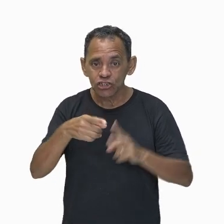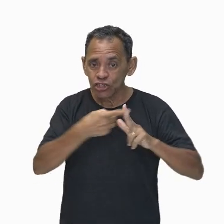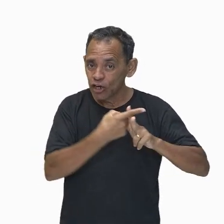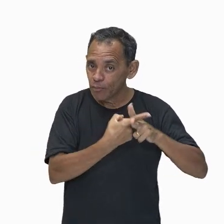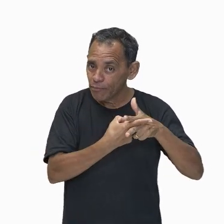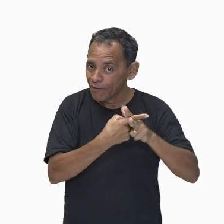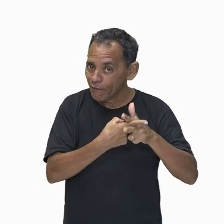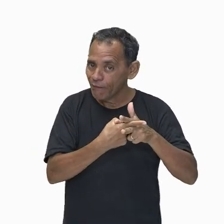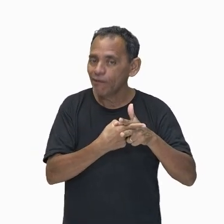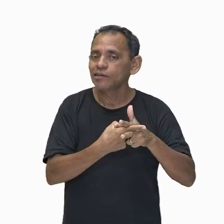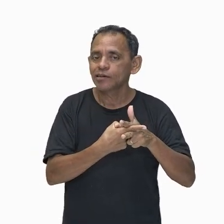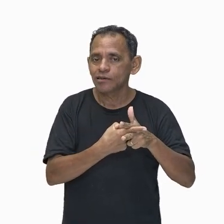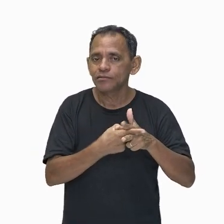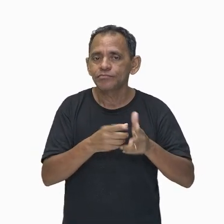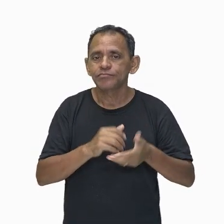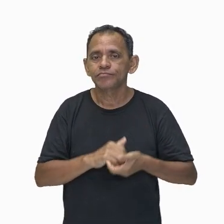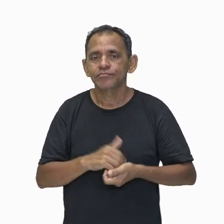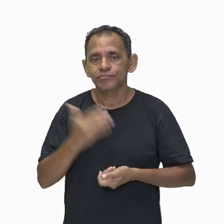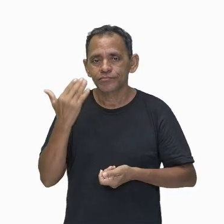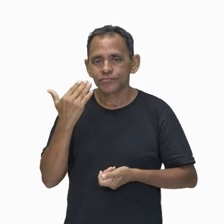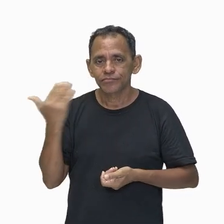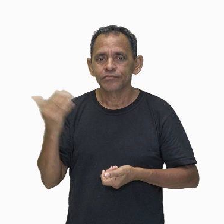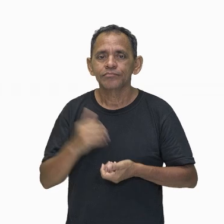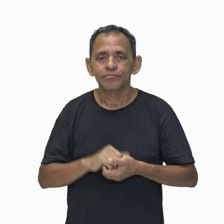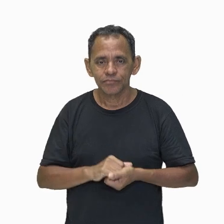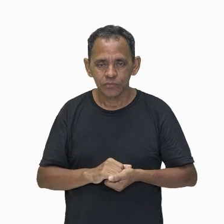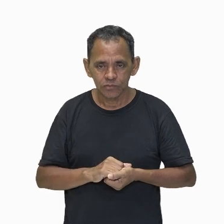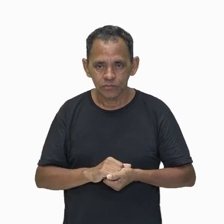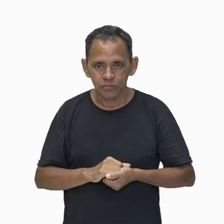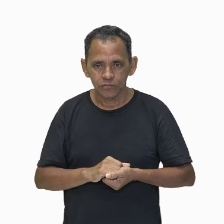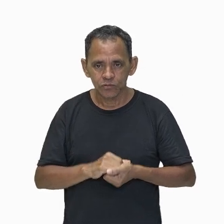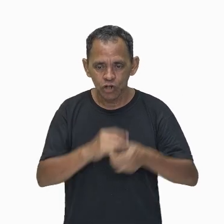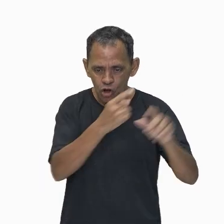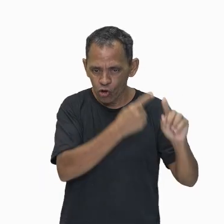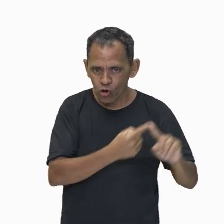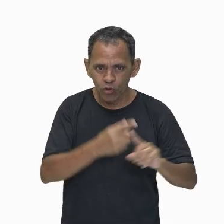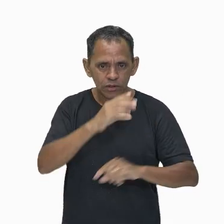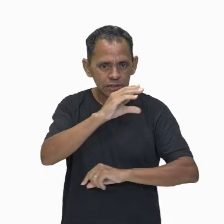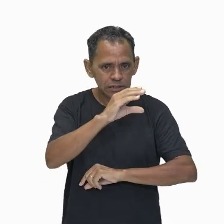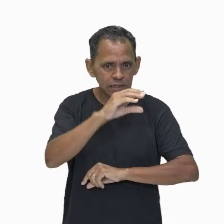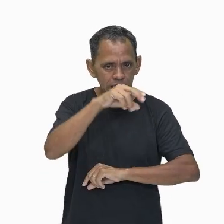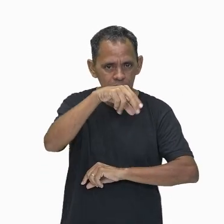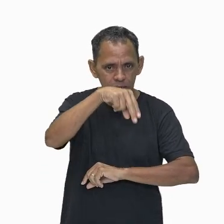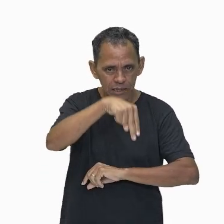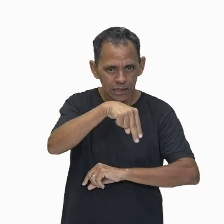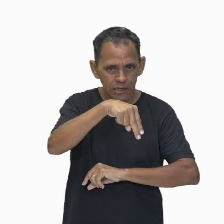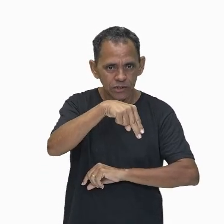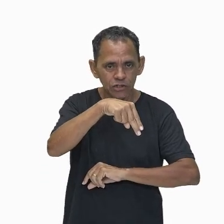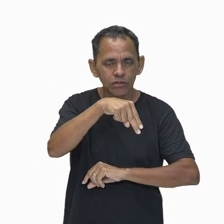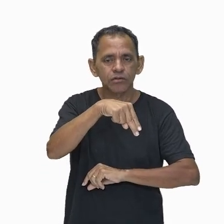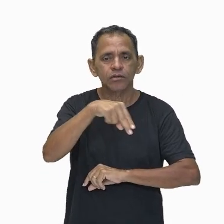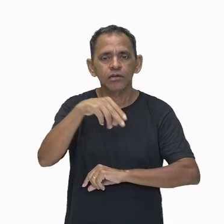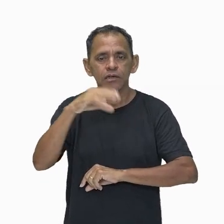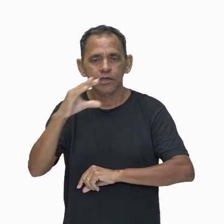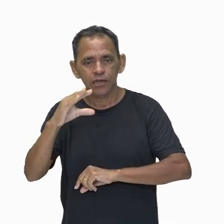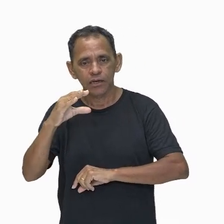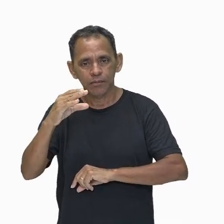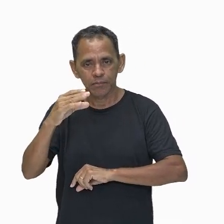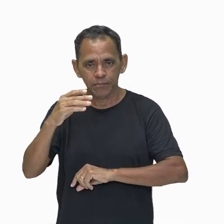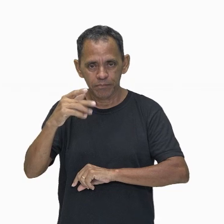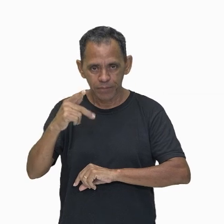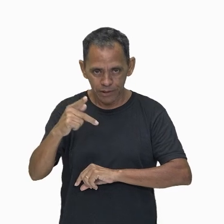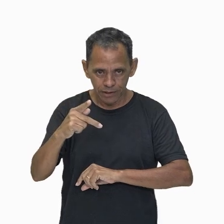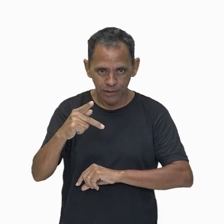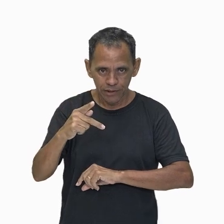A energia mecânica é a soma da energia cinética com a energia potencial. Lembrem